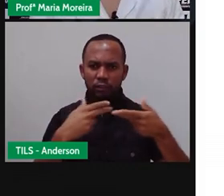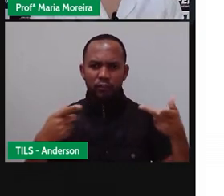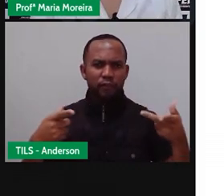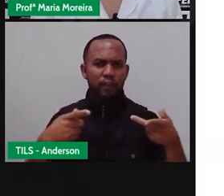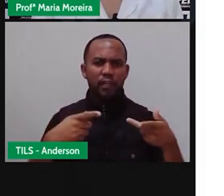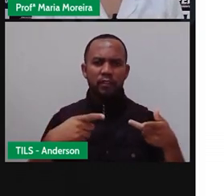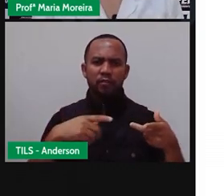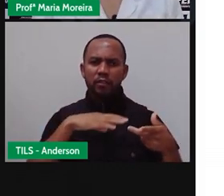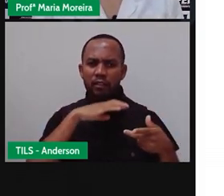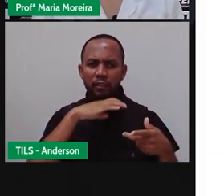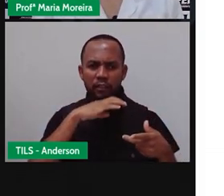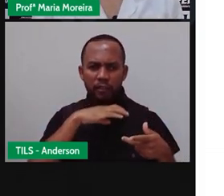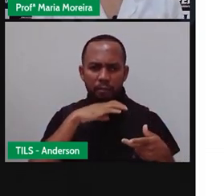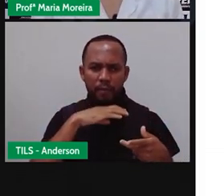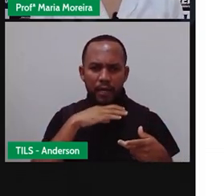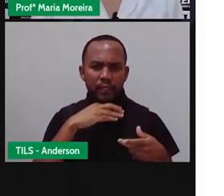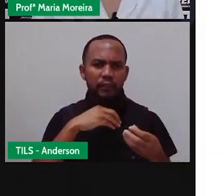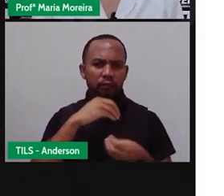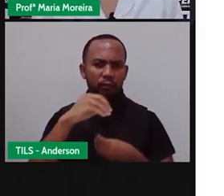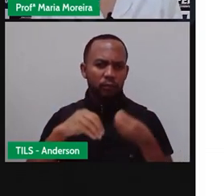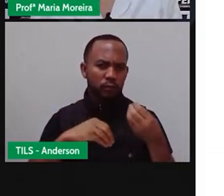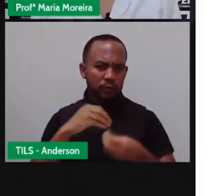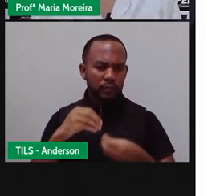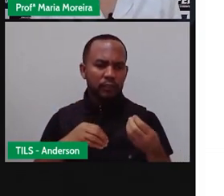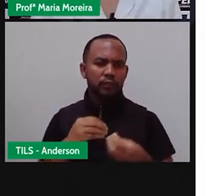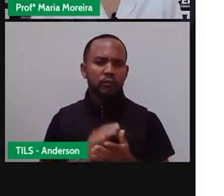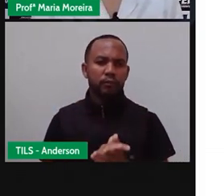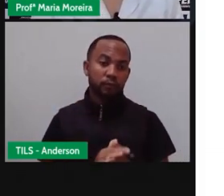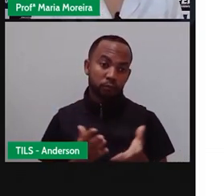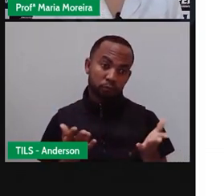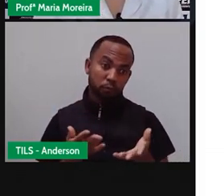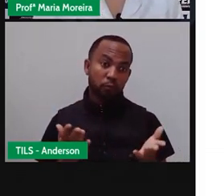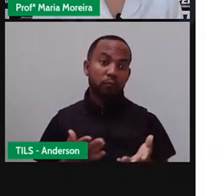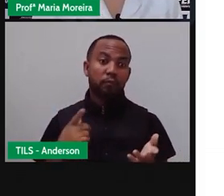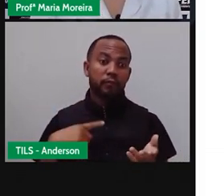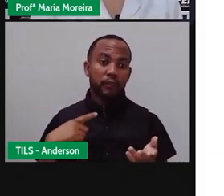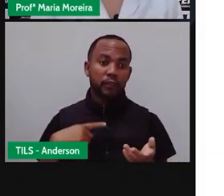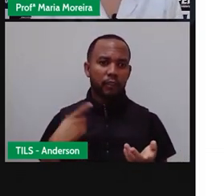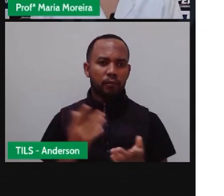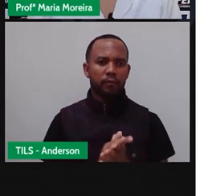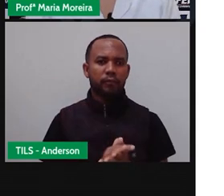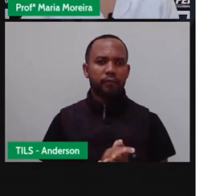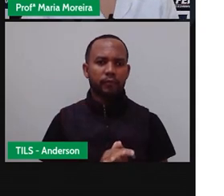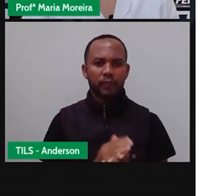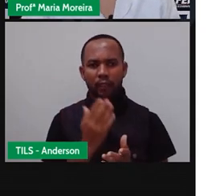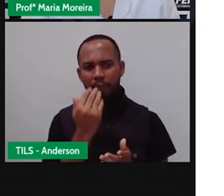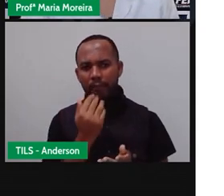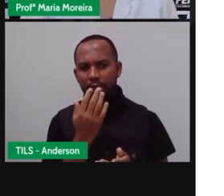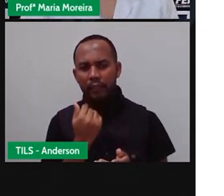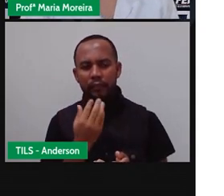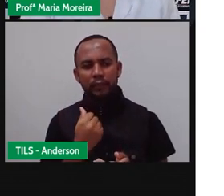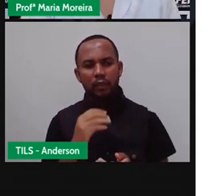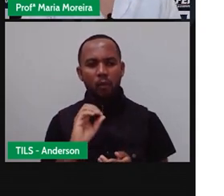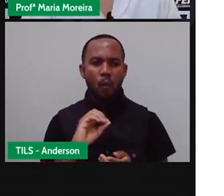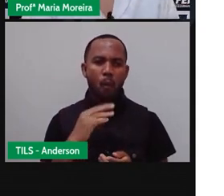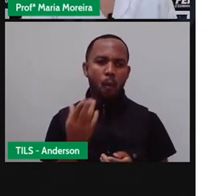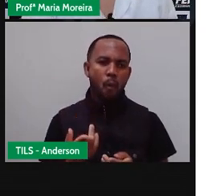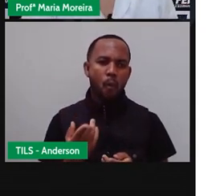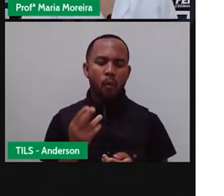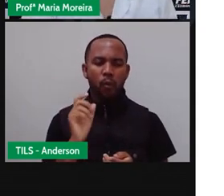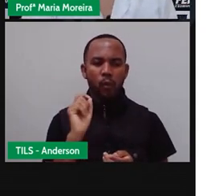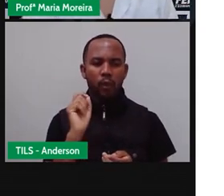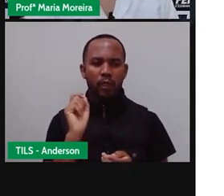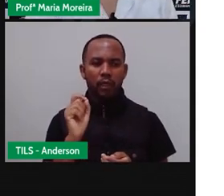domésticos, né, isso, que são utilizados para companhia, alimentação ou na